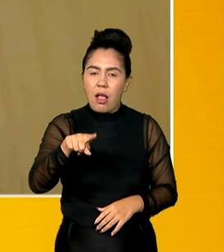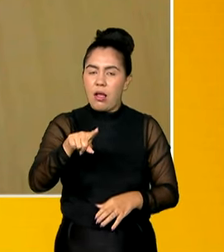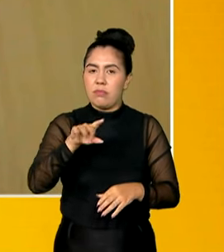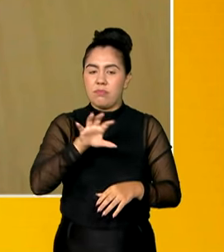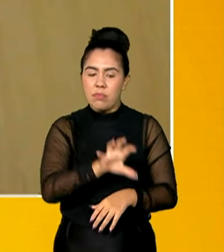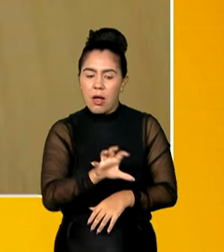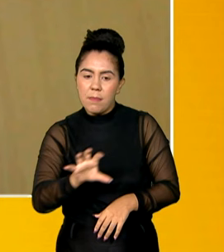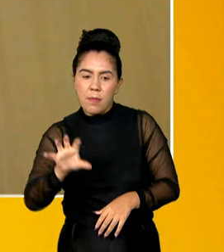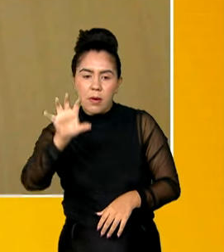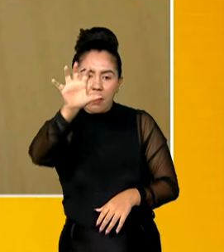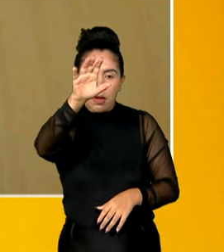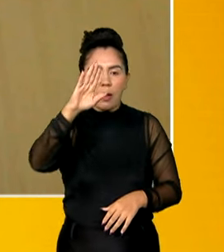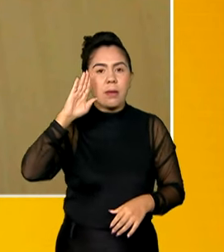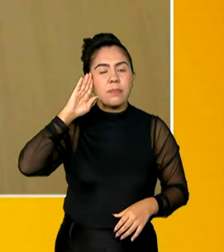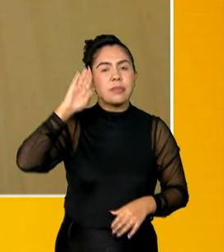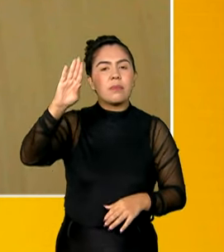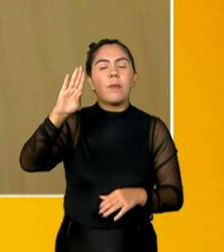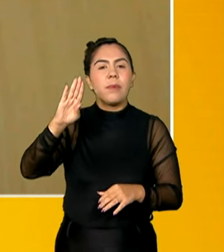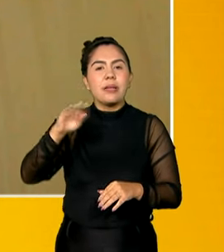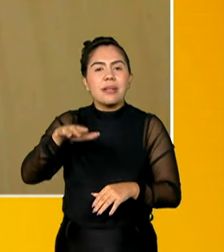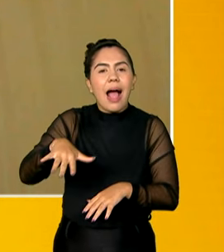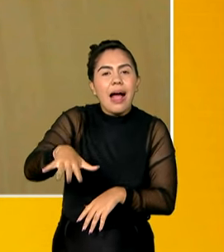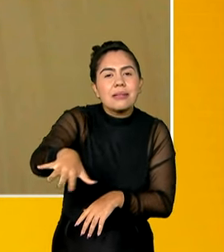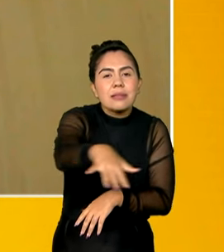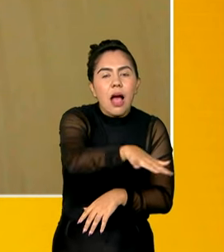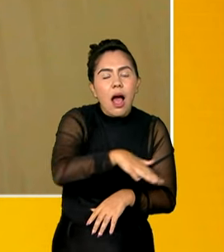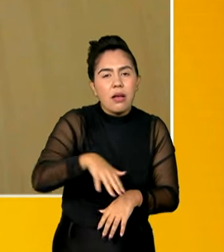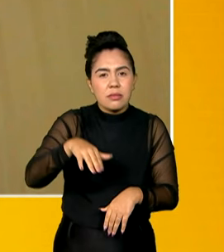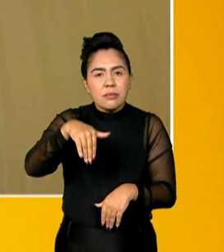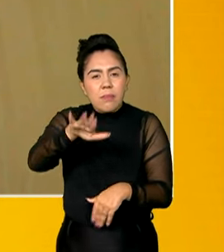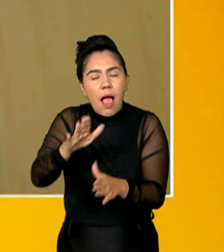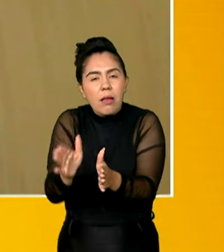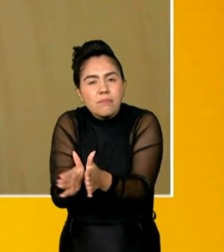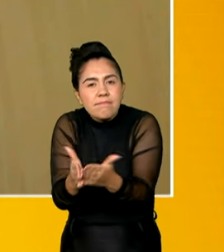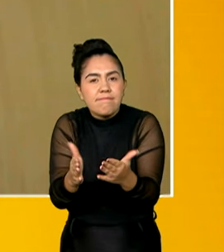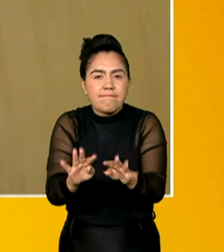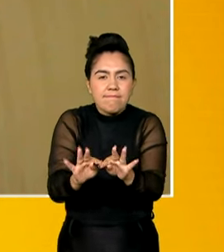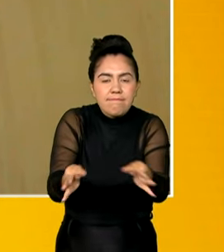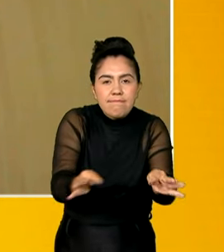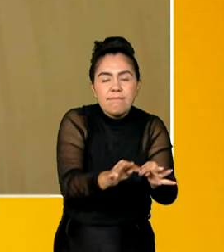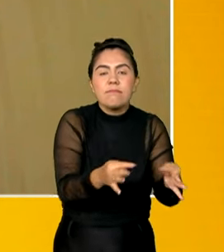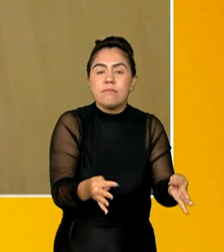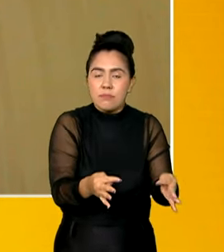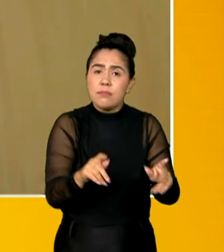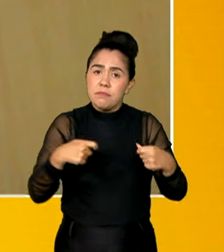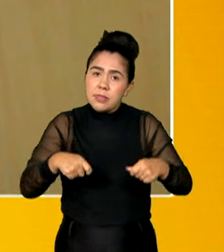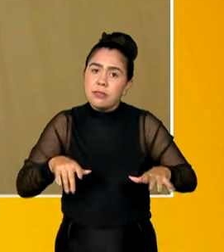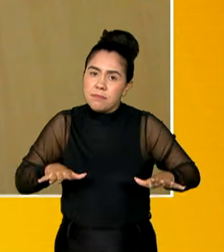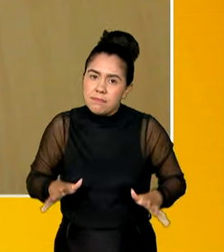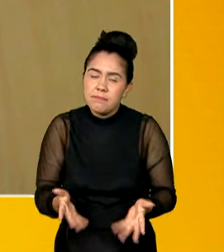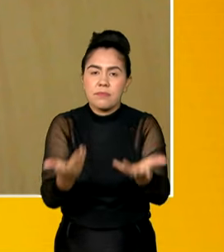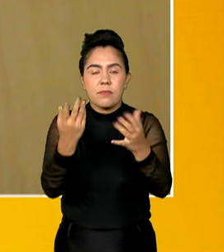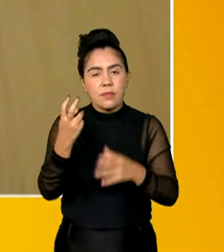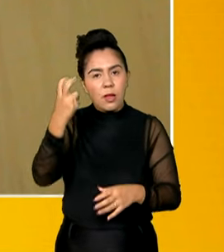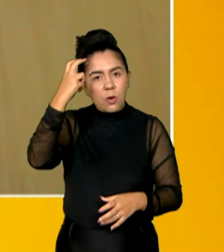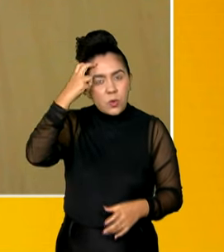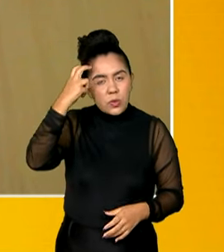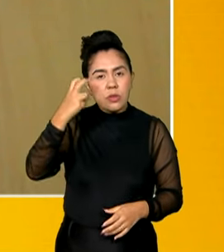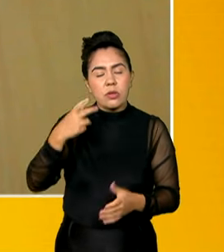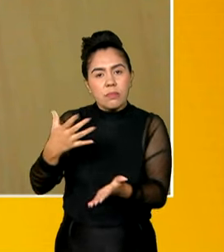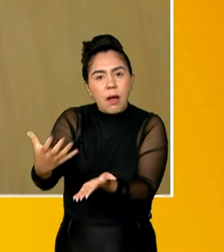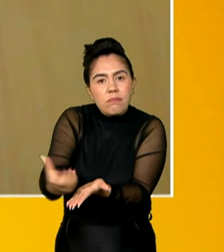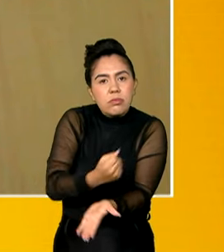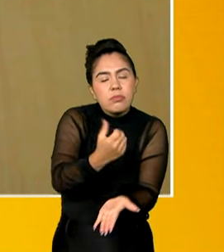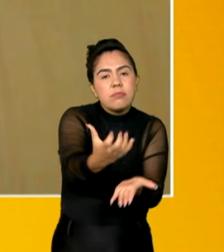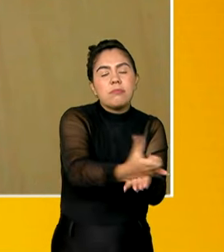especial nas áreas de maior vulnerabilidade. Fazendo tudo isso, a gente consiga trabalhar a cultura também como um processo de resgate